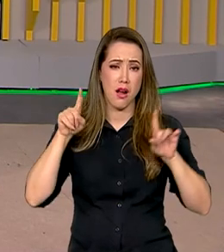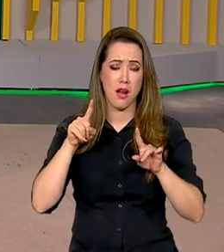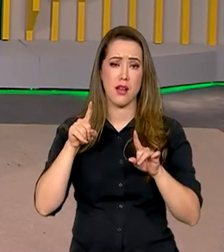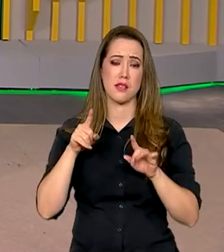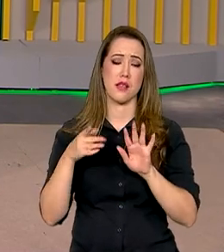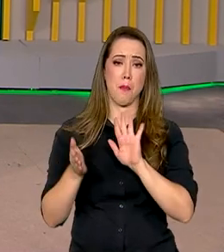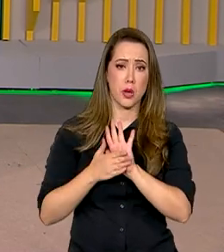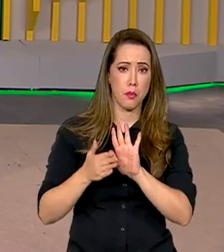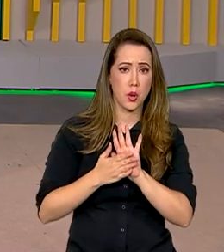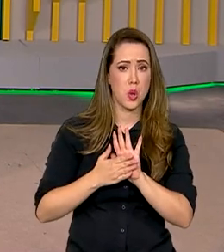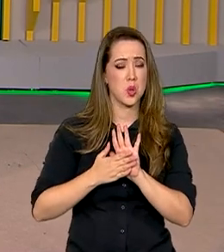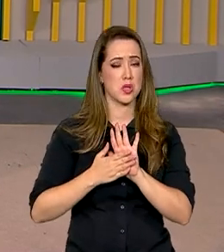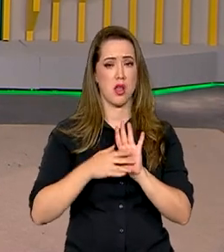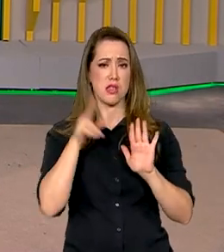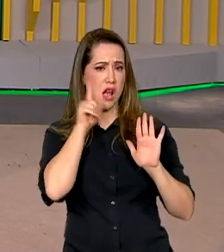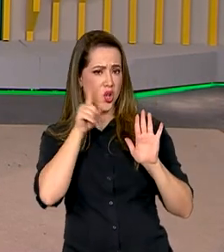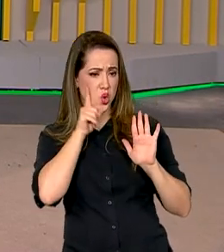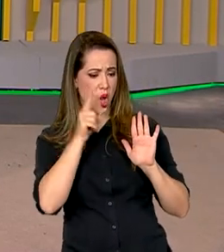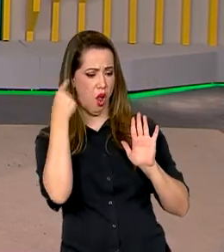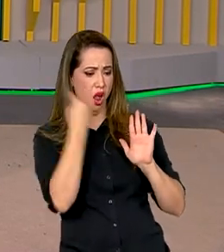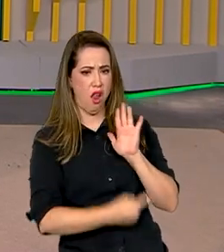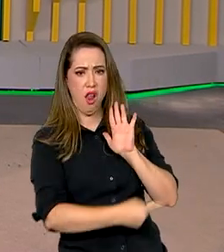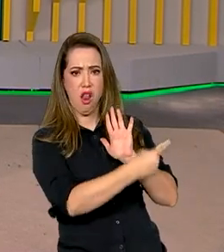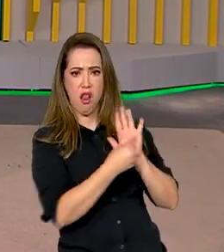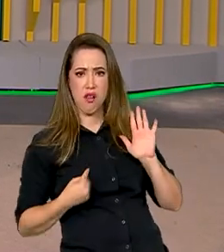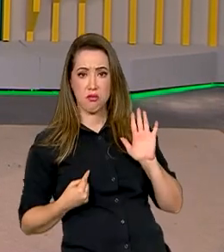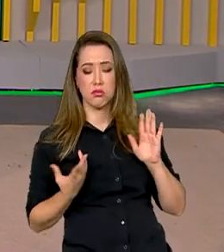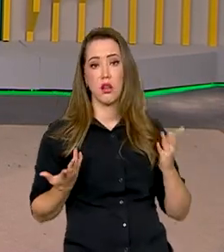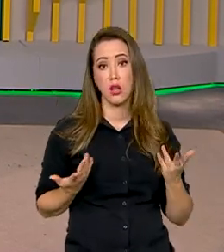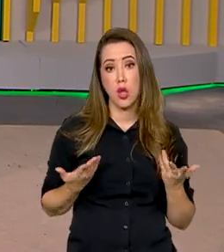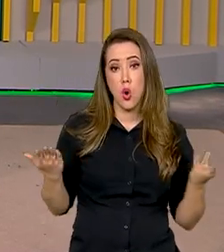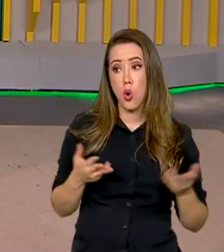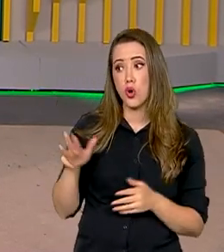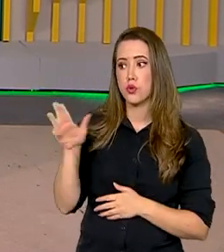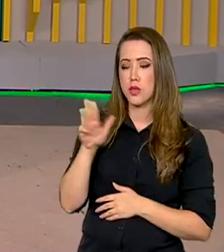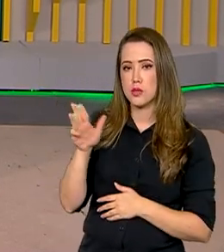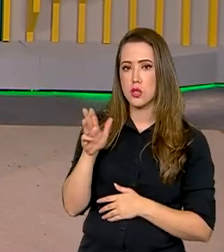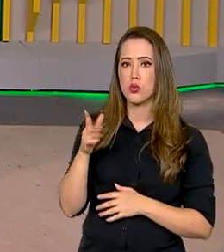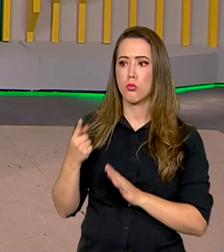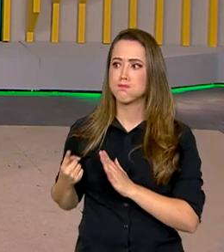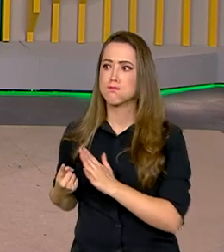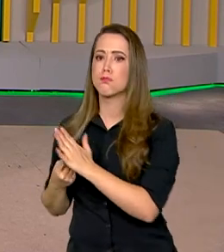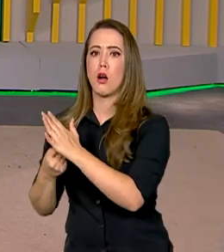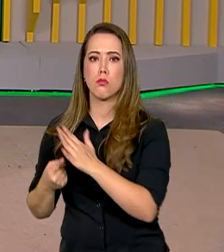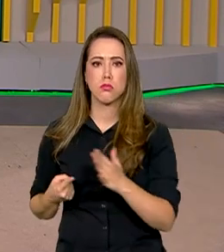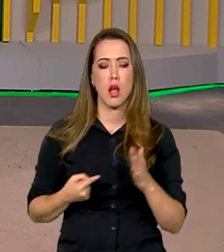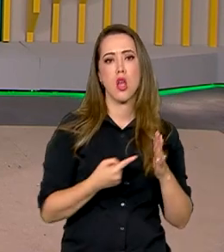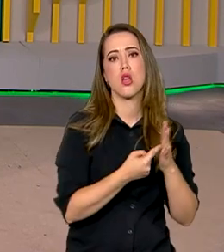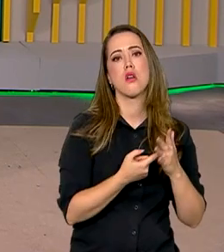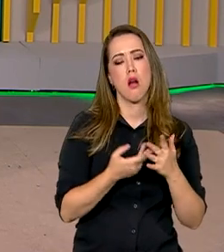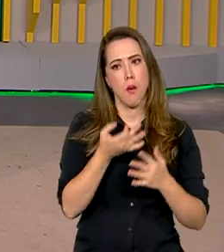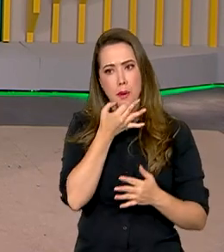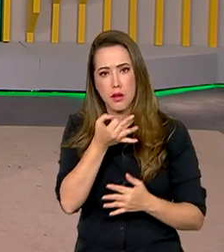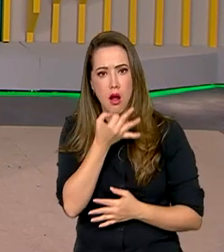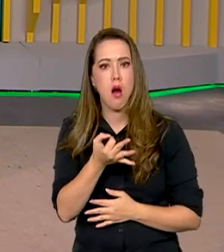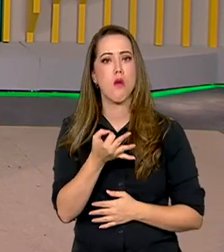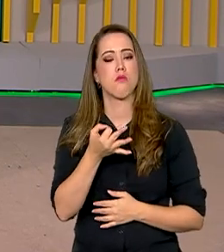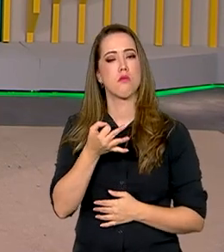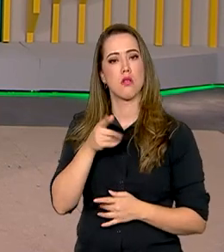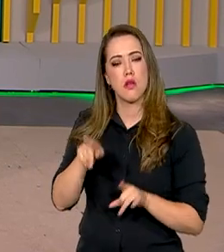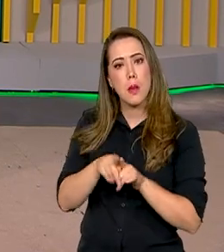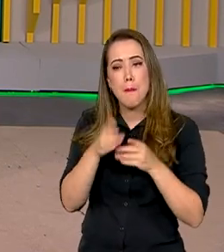Unidos. Hoje o presidente Lula criticou fortemente os dois lados envolvidos no conflito e pediu paz.